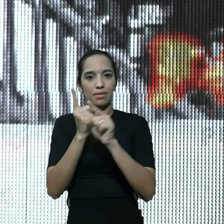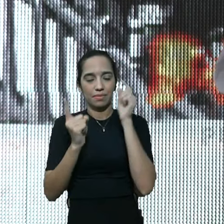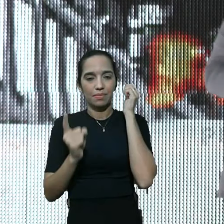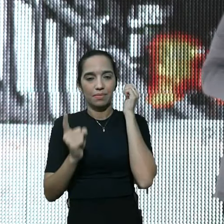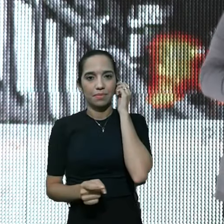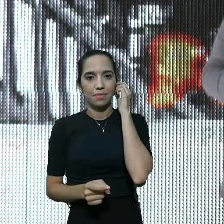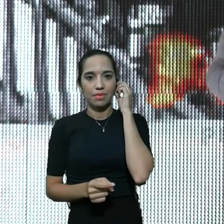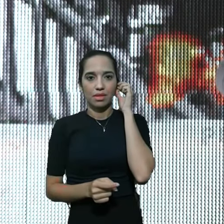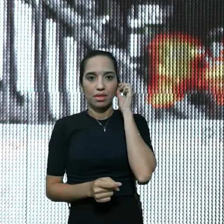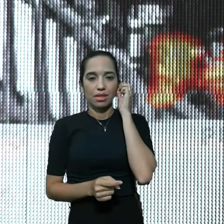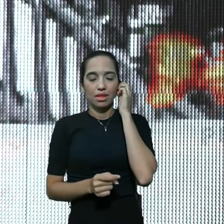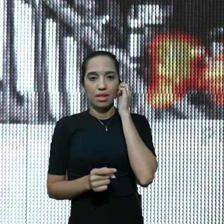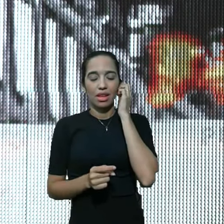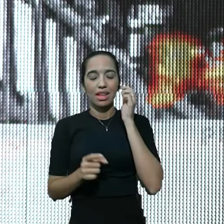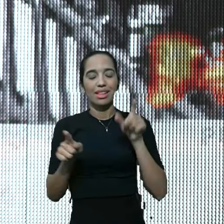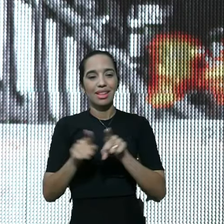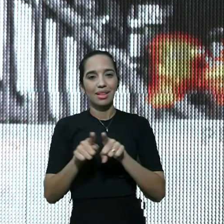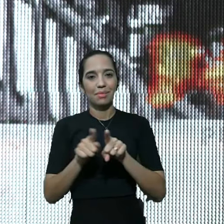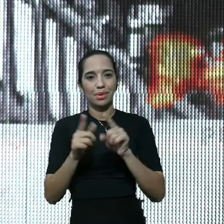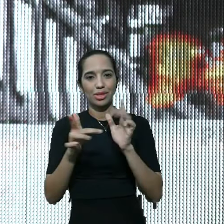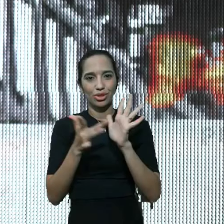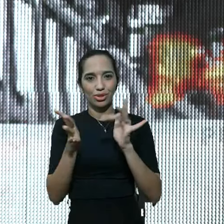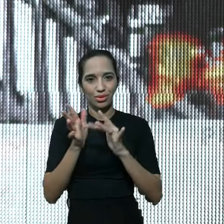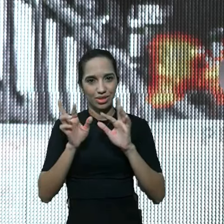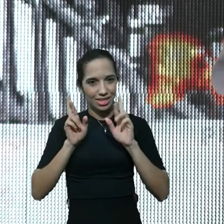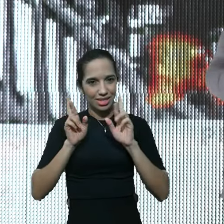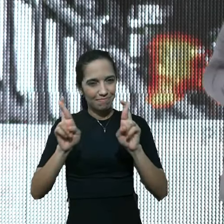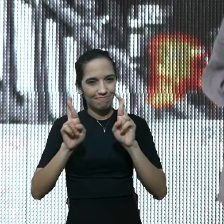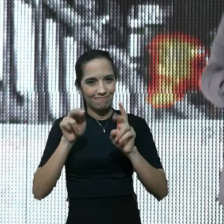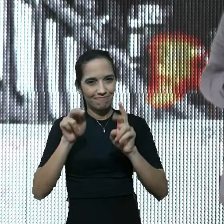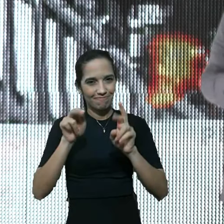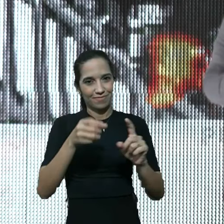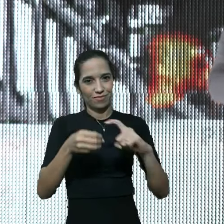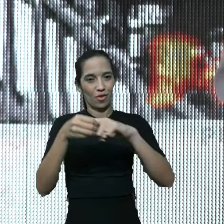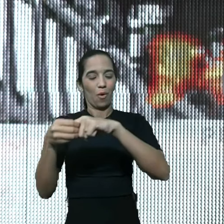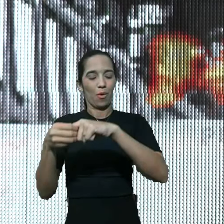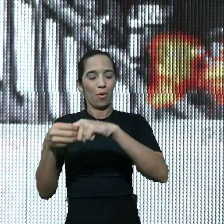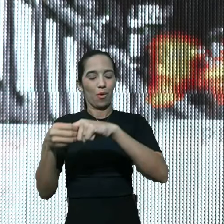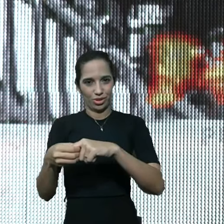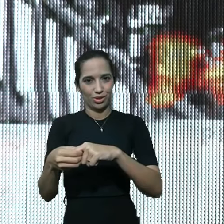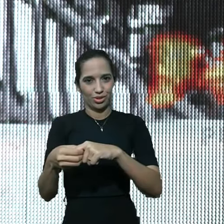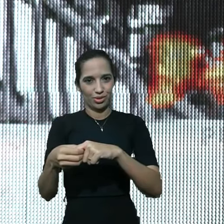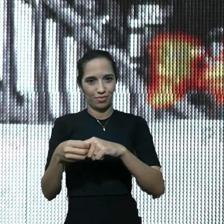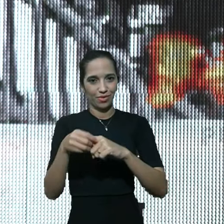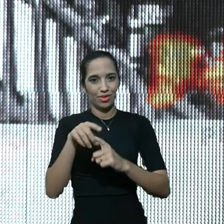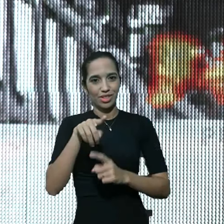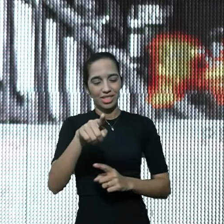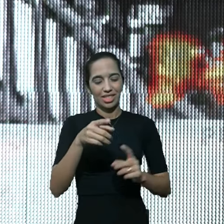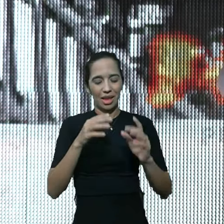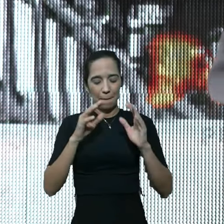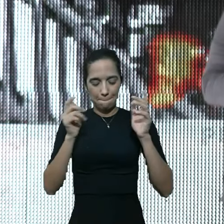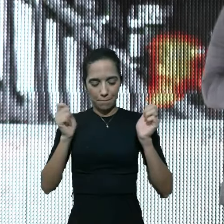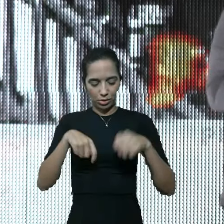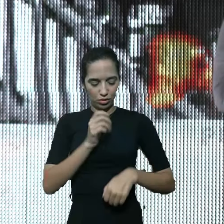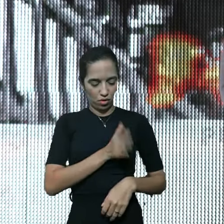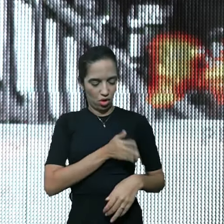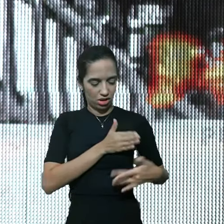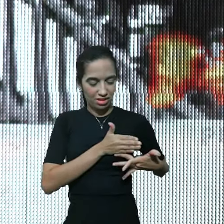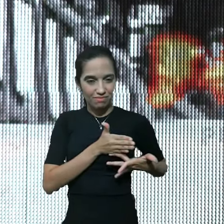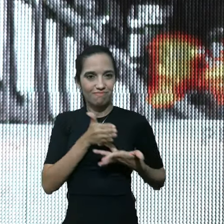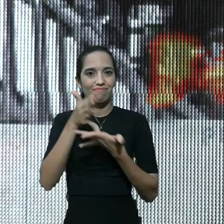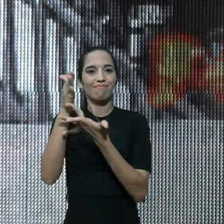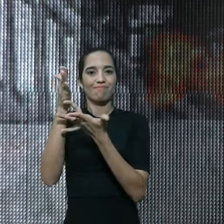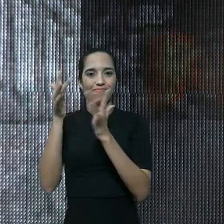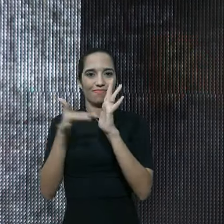mais do que isso Jesus está esperando que você volte, que você volte o seu coração pra Ele,